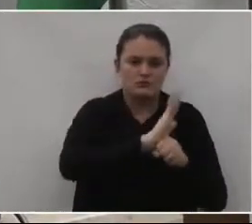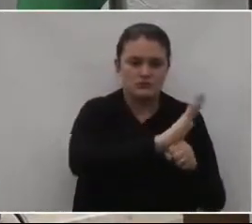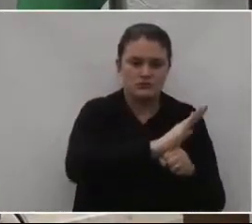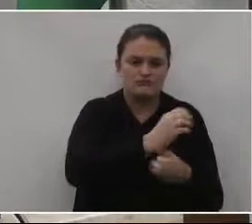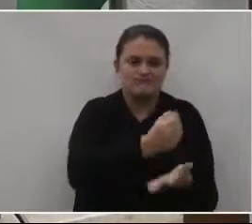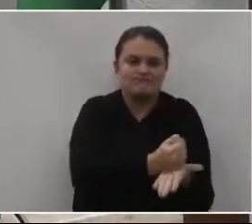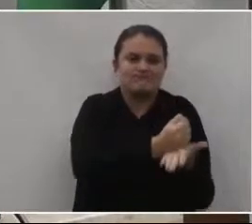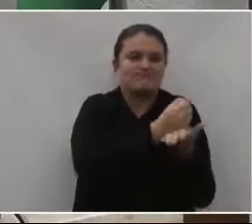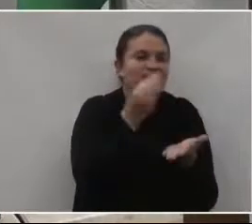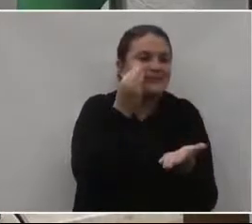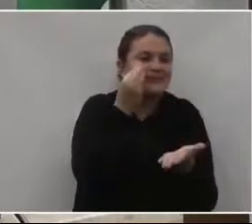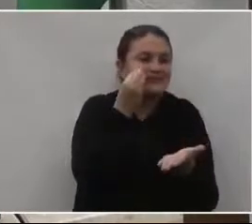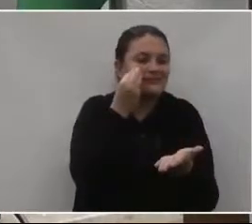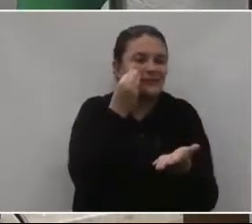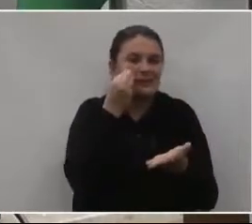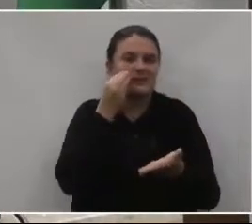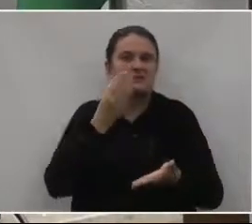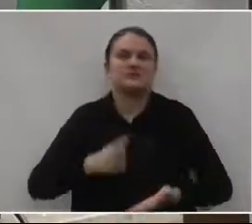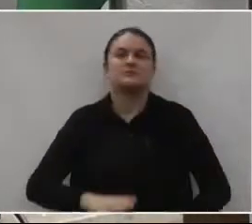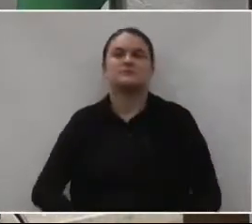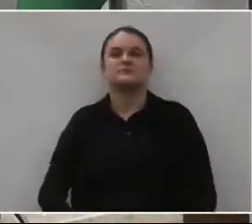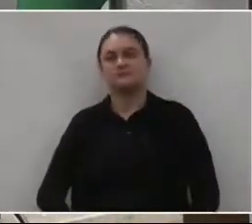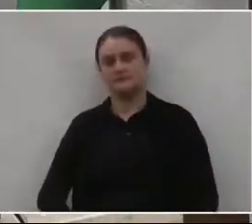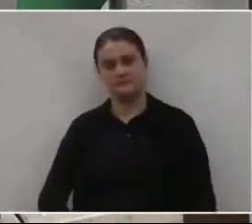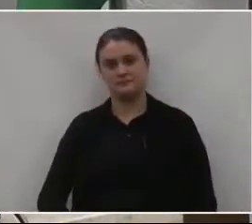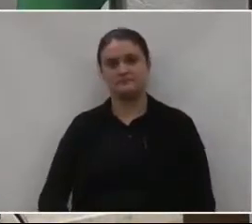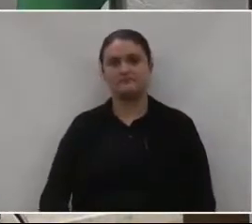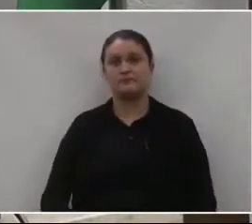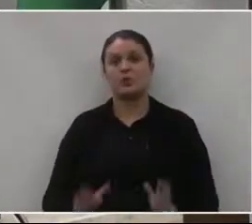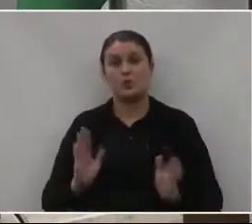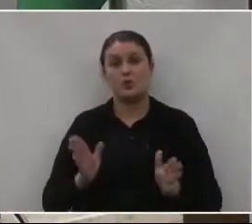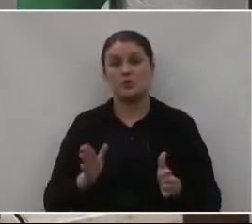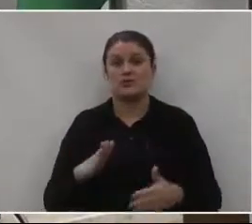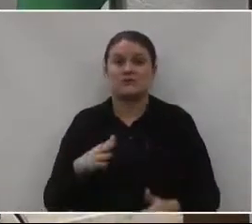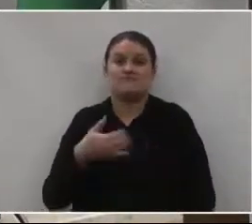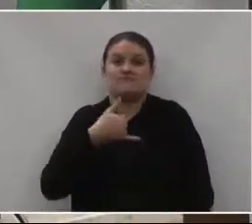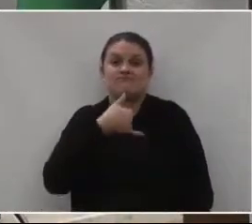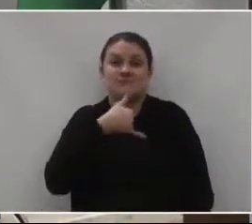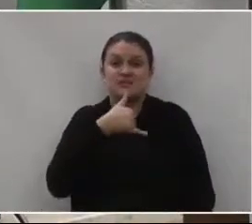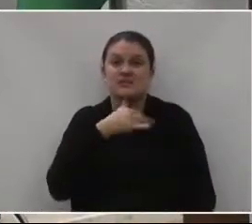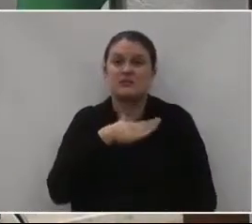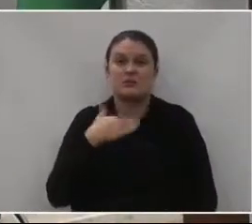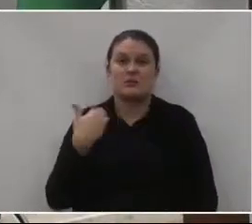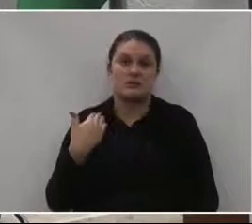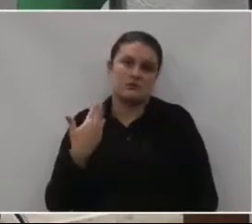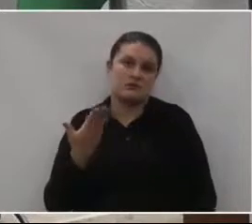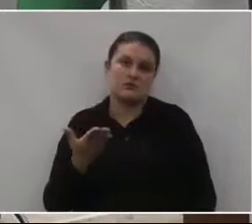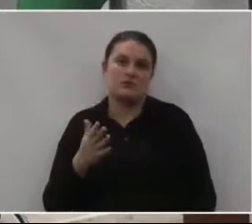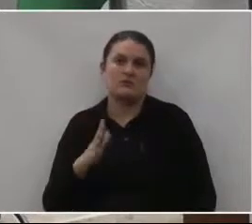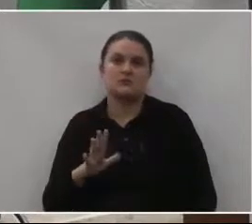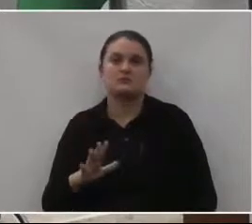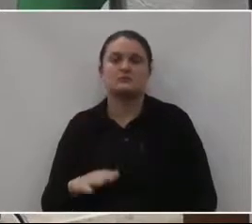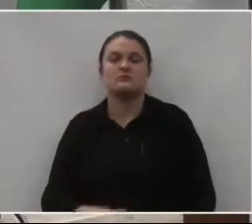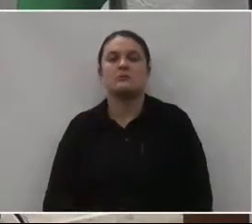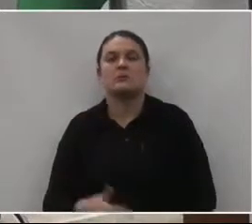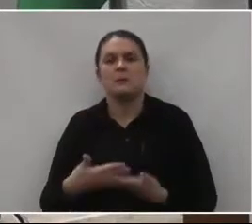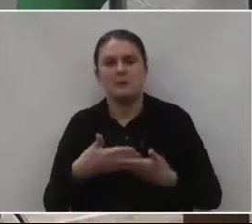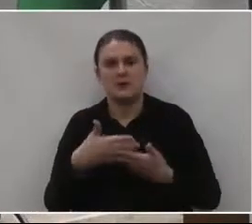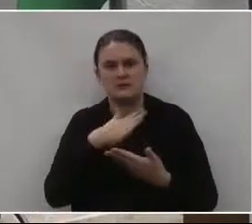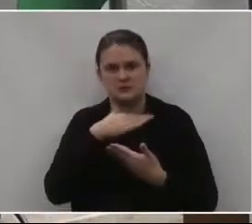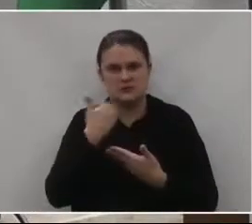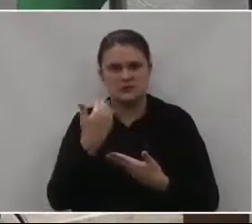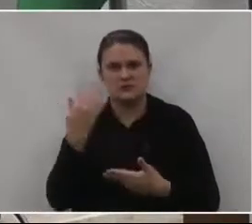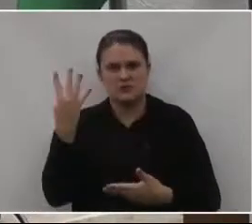proporcionar pelo menos o resgate dessas pessoas. E hoje nós tivemos, infelizmente, a notícia desse trágico acidente que